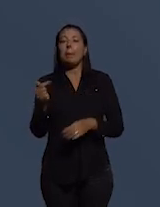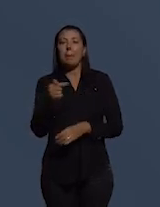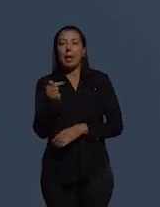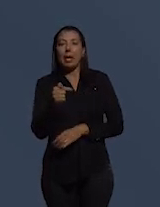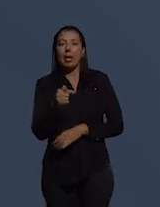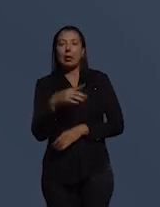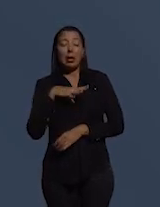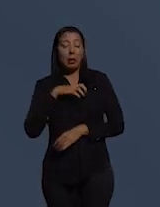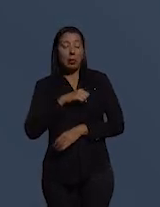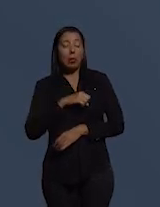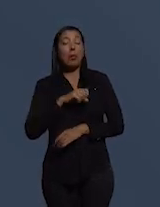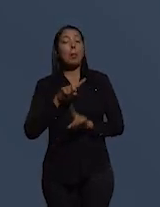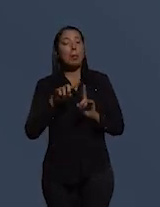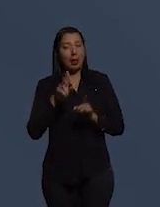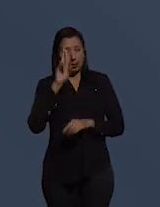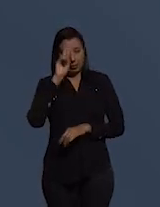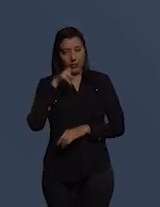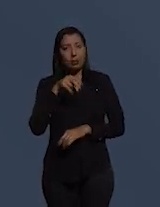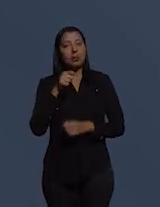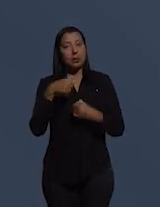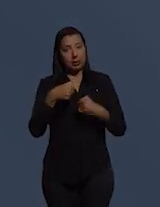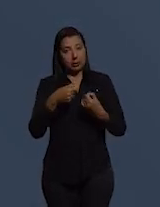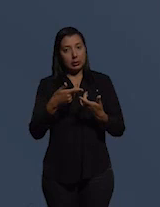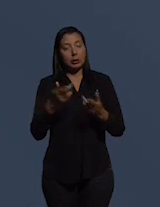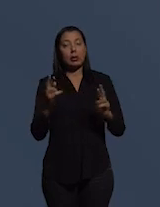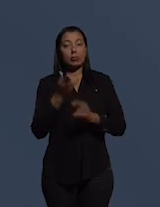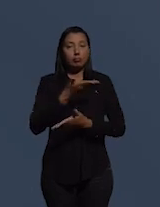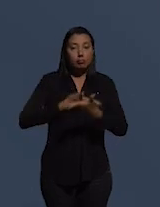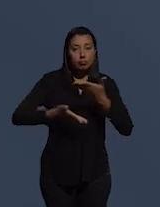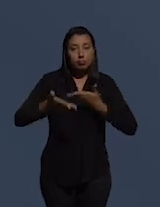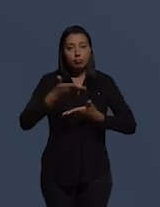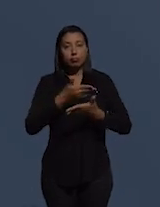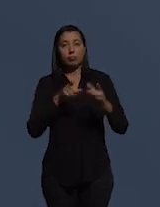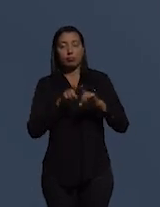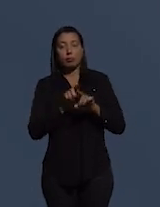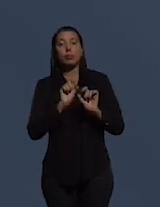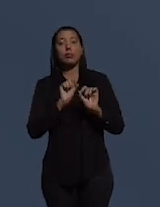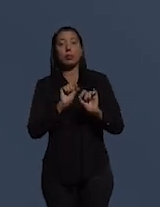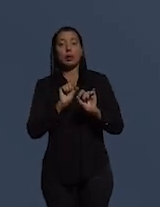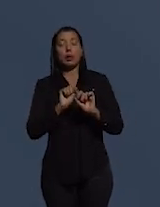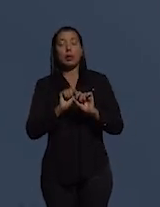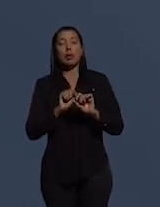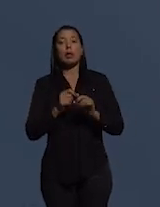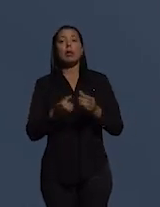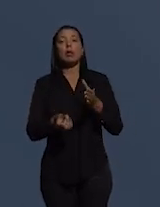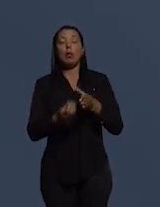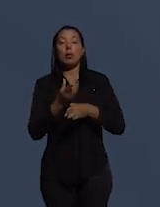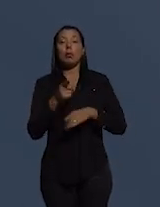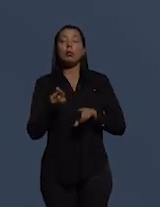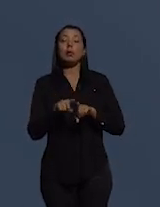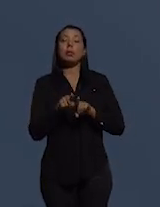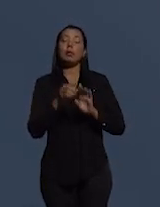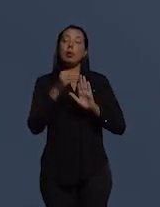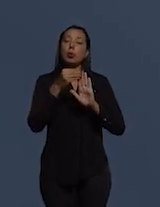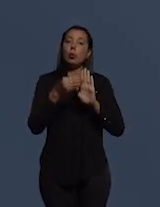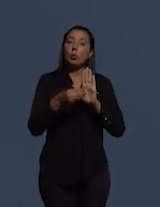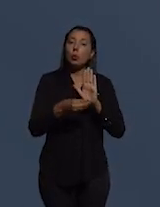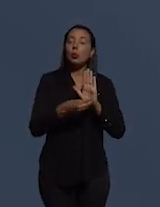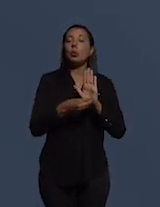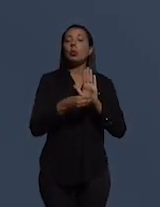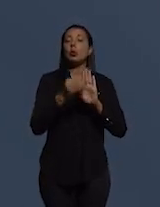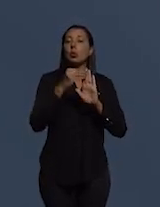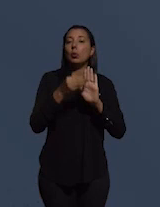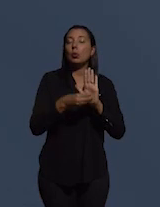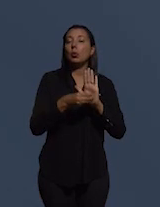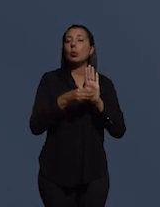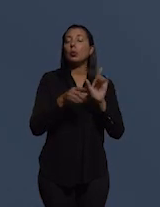mais razão, talvez. Aqui se entrelaçam indelevelmente forma e conteúdo, conteúdo e